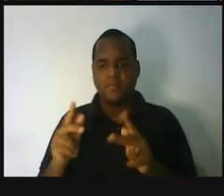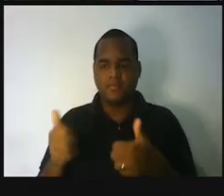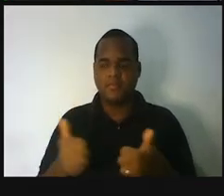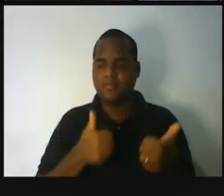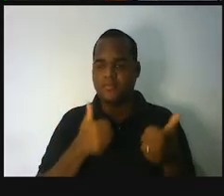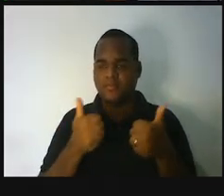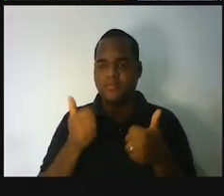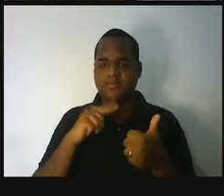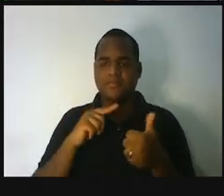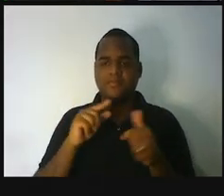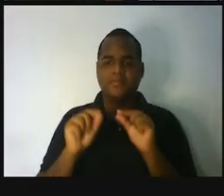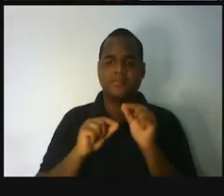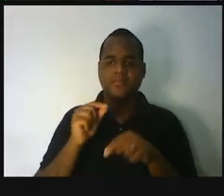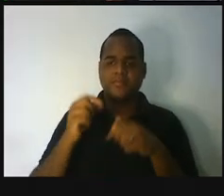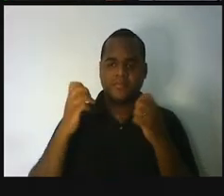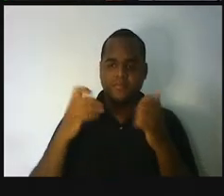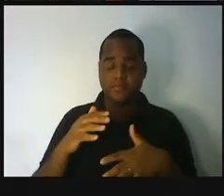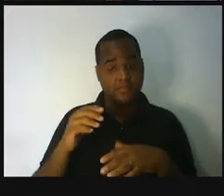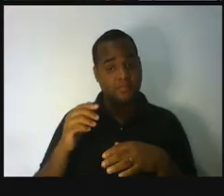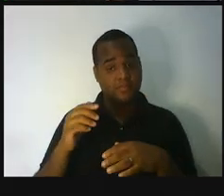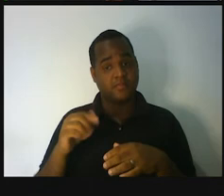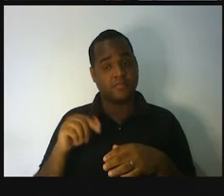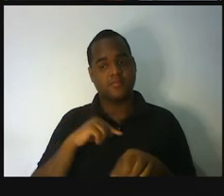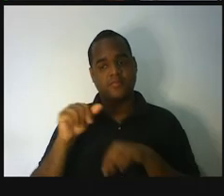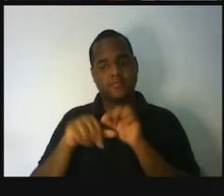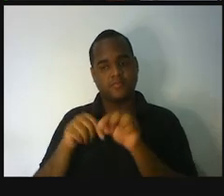aí? Ou eu vou mudar a pergunta.